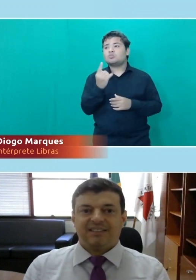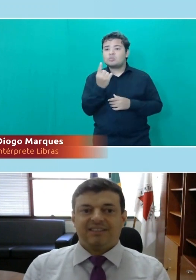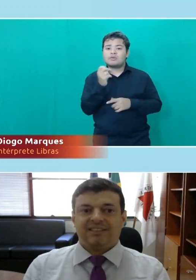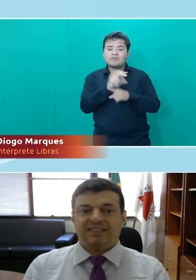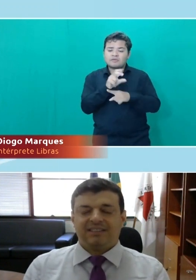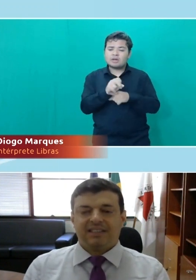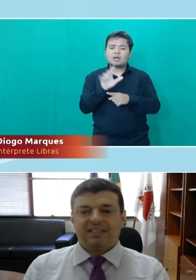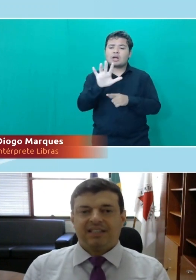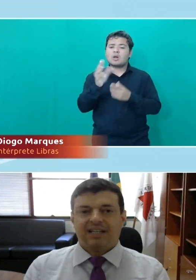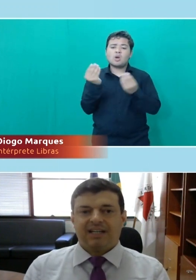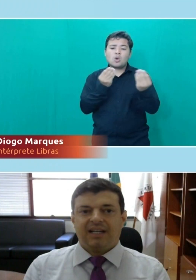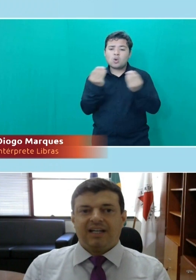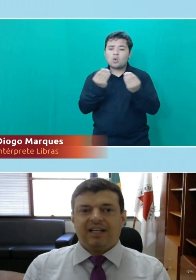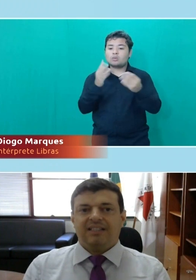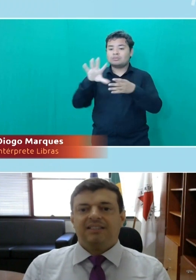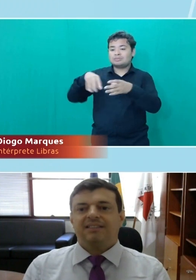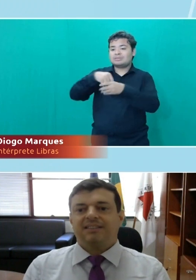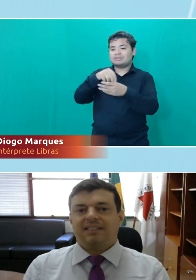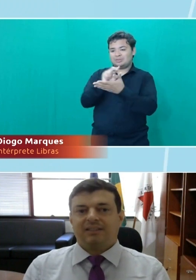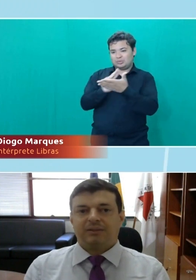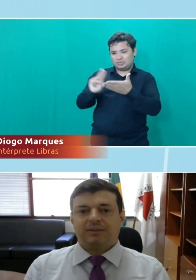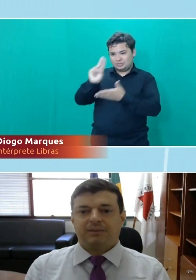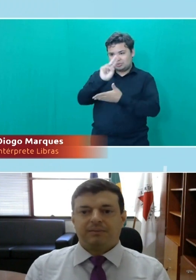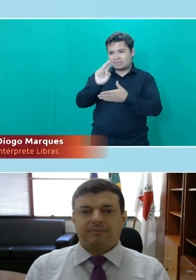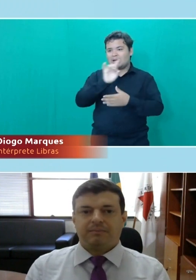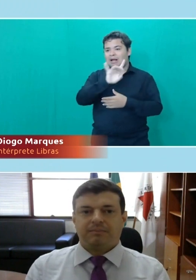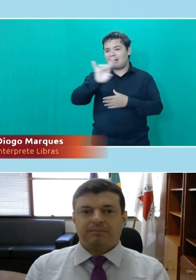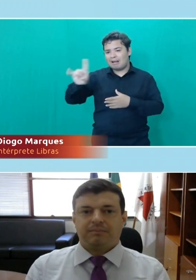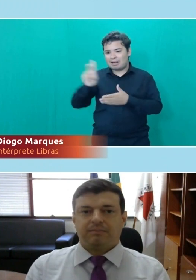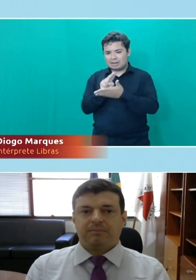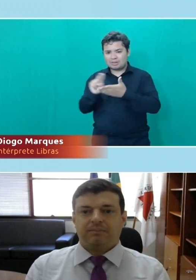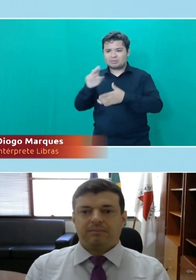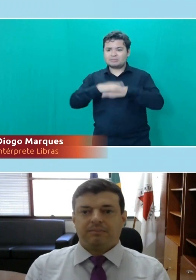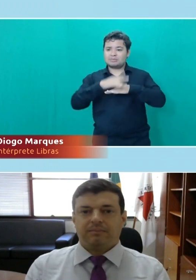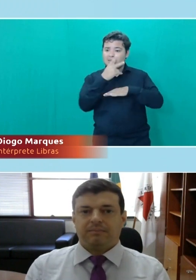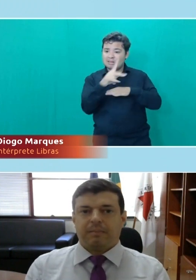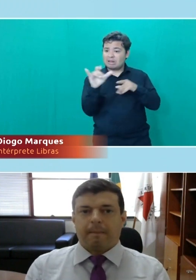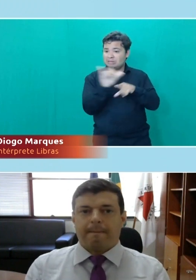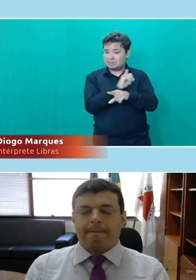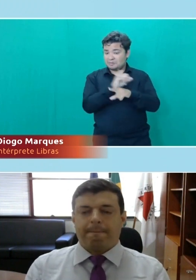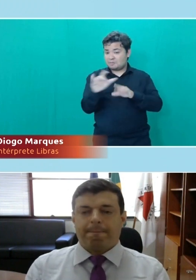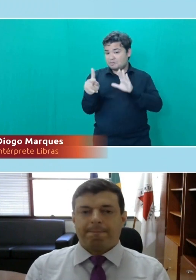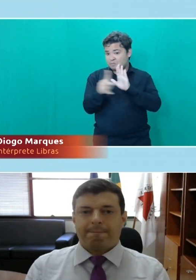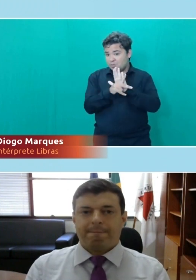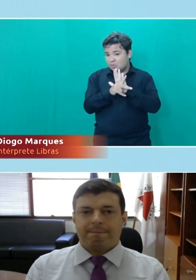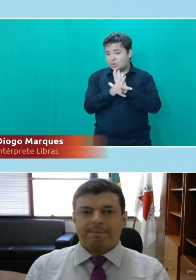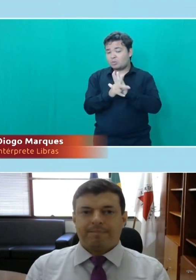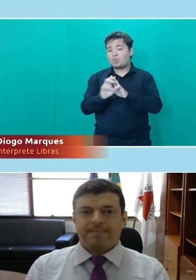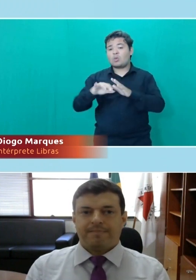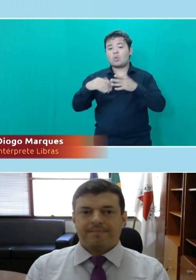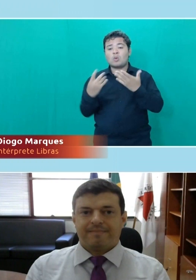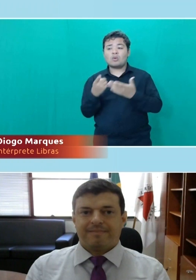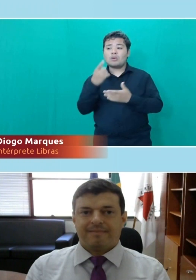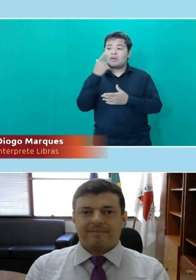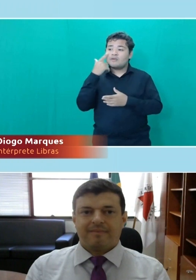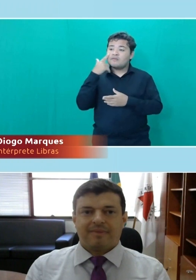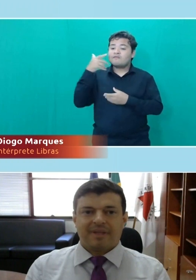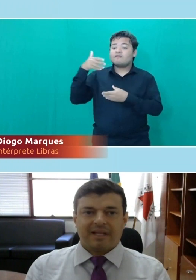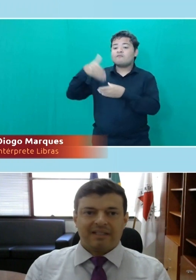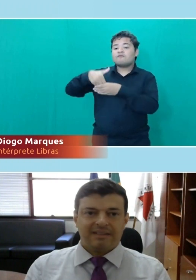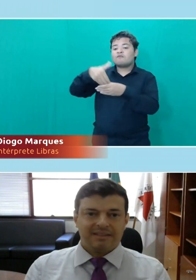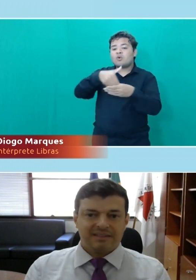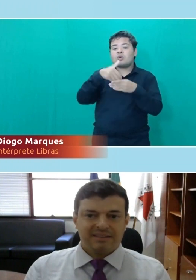funciona nas universidades? Cada uma vai estabelecer um método, cada uma vai colocar em votação um sistema. O senhor